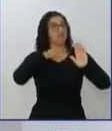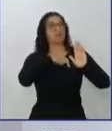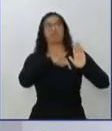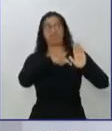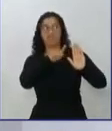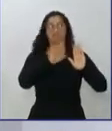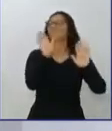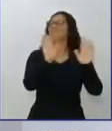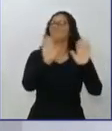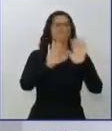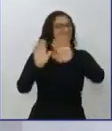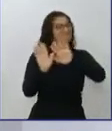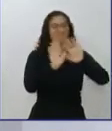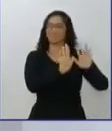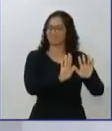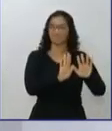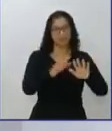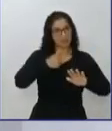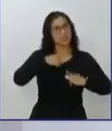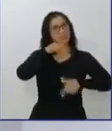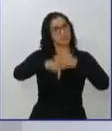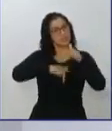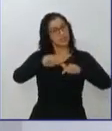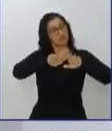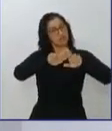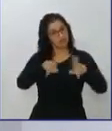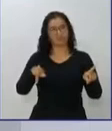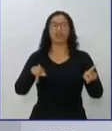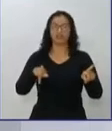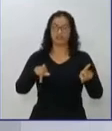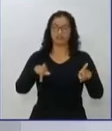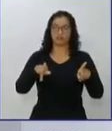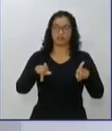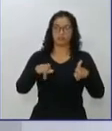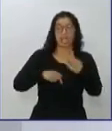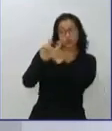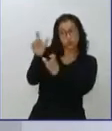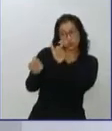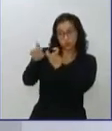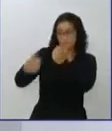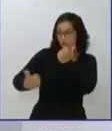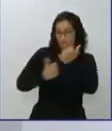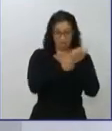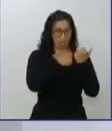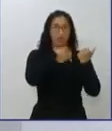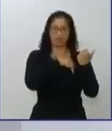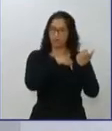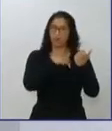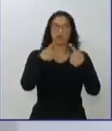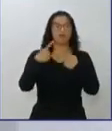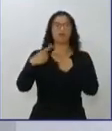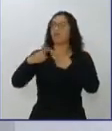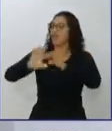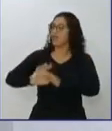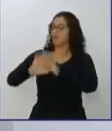linha de trabalho. Pergunte aí aos outros que estão dizendo que vão me apoiar se houve essa conversa. Não houve. Eu quero fazer um governo com as